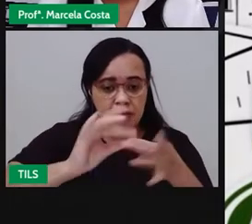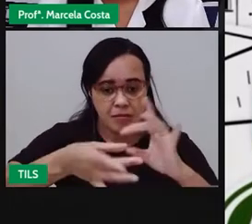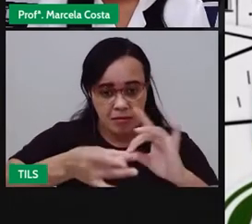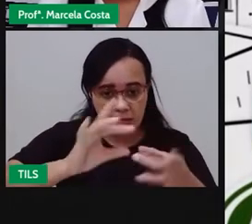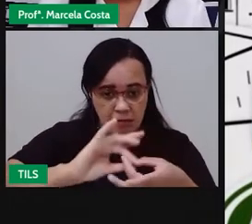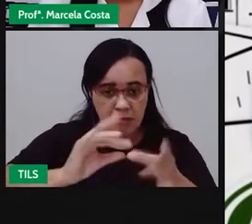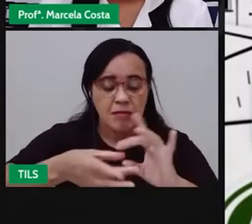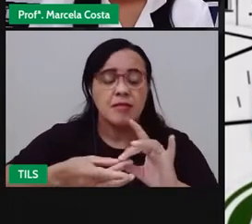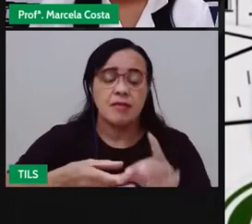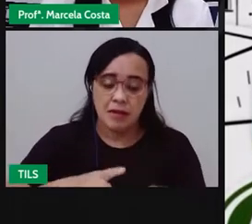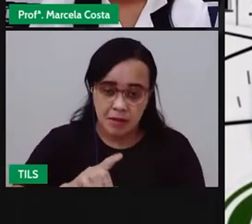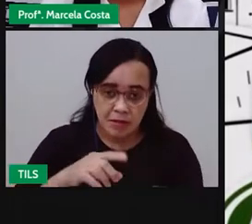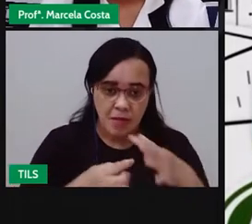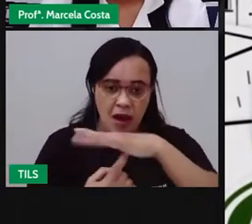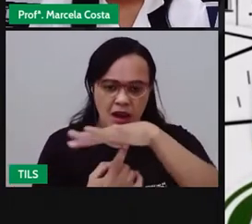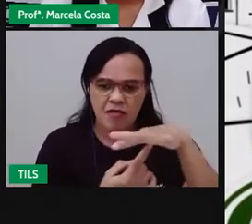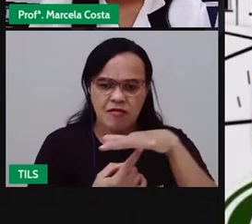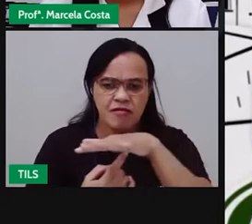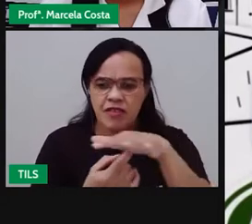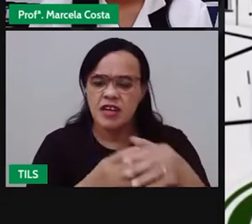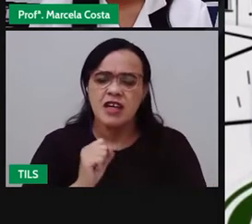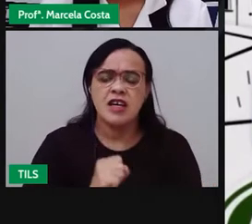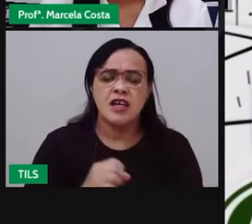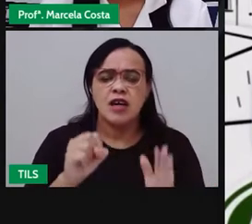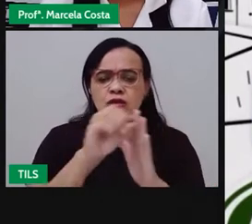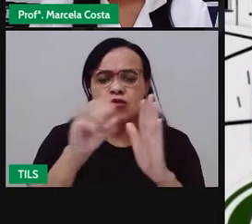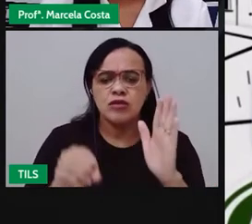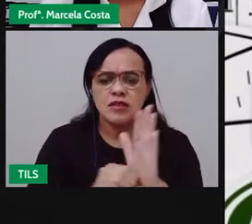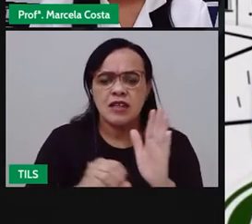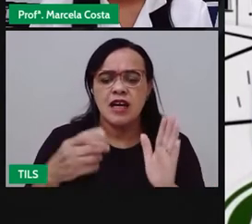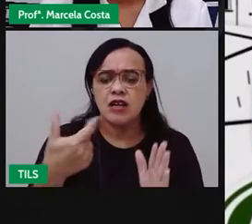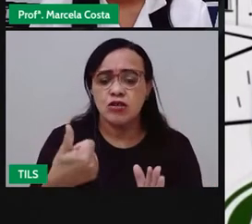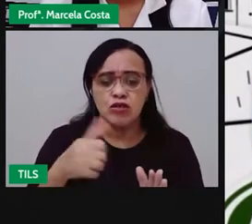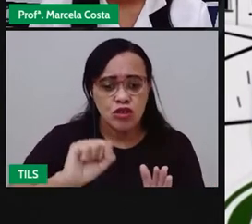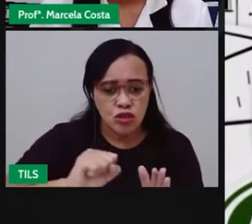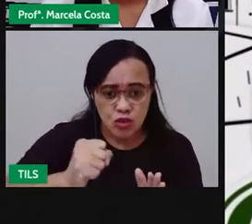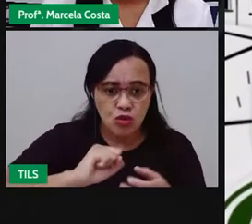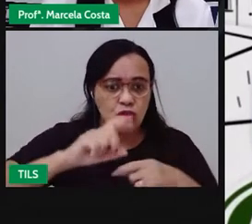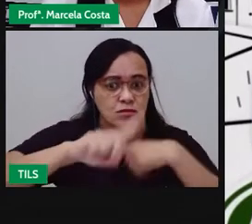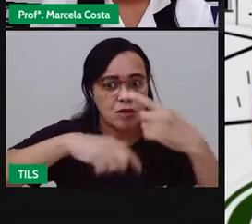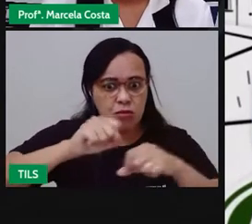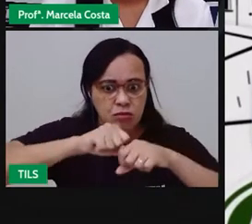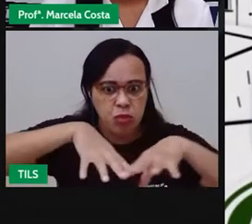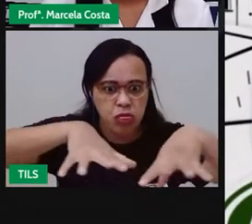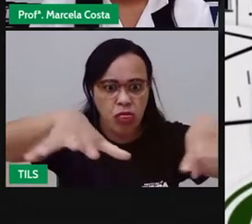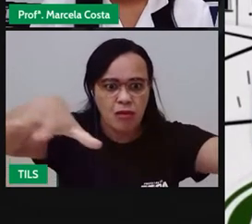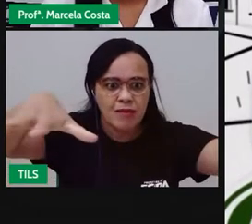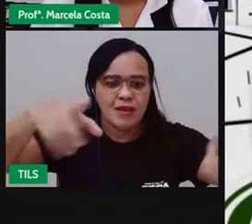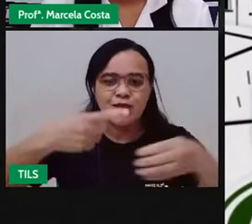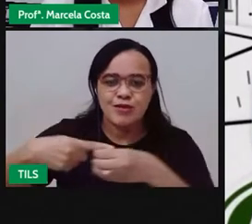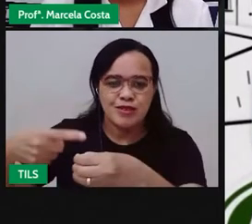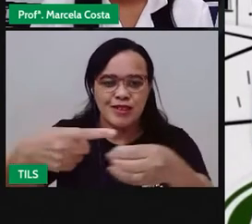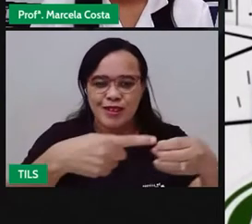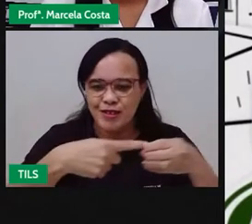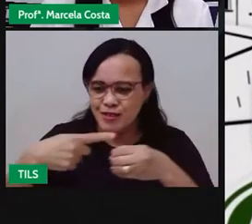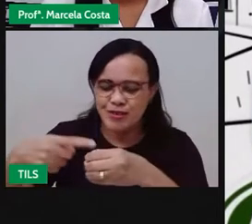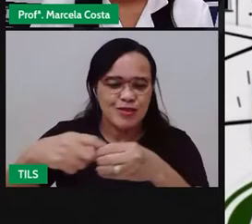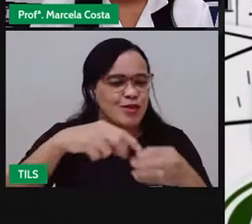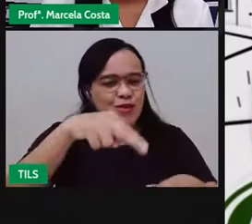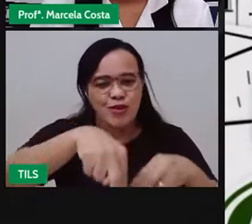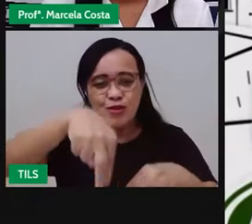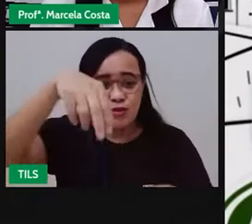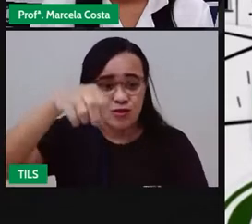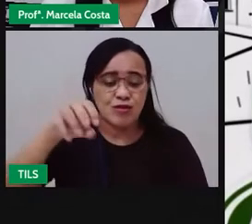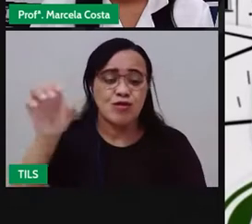A feira surgiu no século XVIII e se expandiu, exercendo grande influência no interior do Nordeste, transformando a paisagem